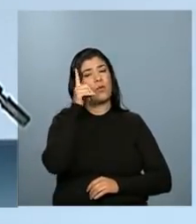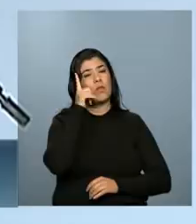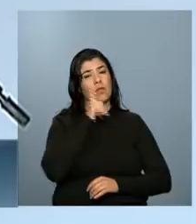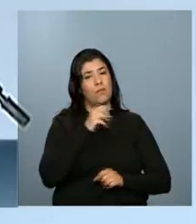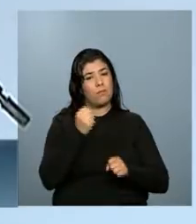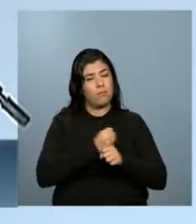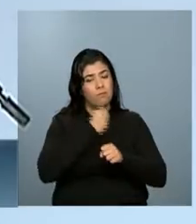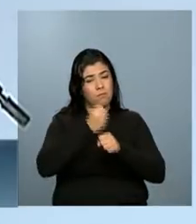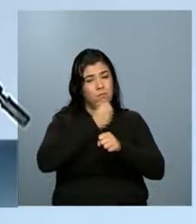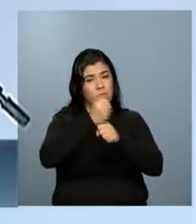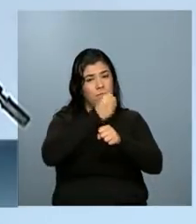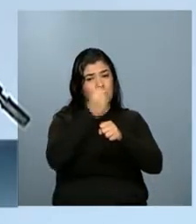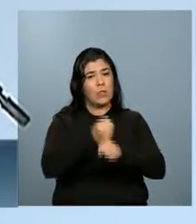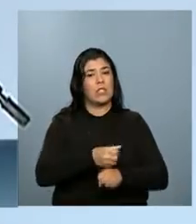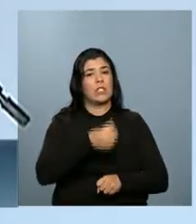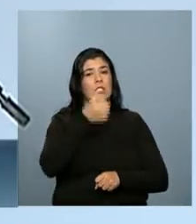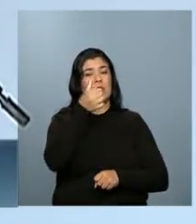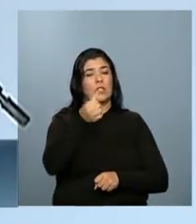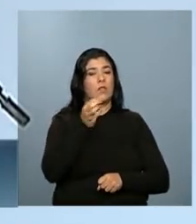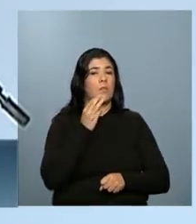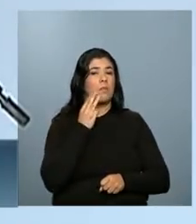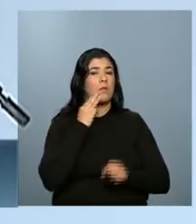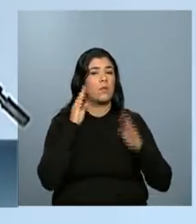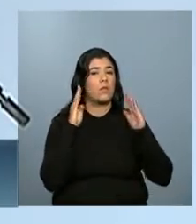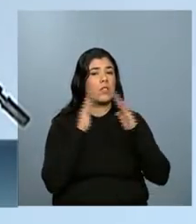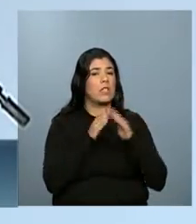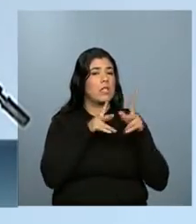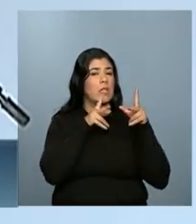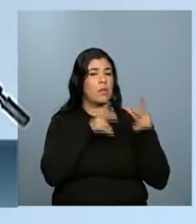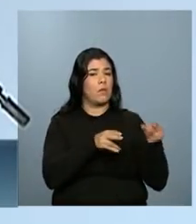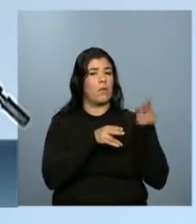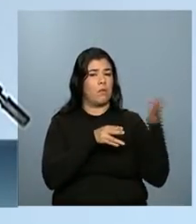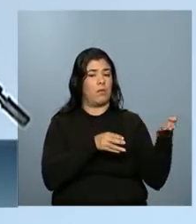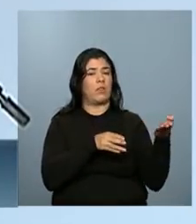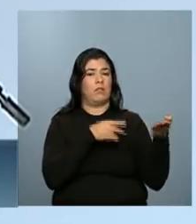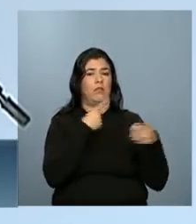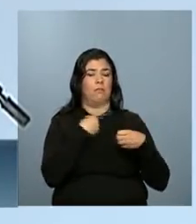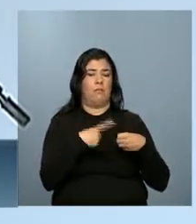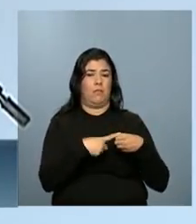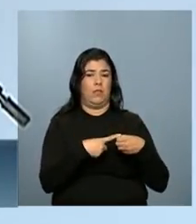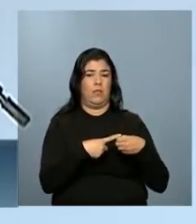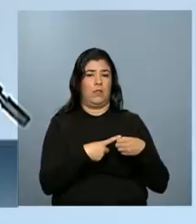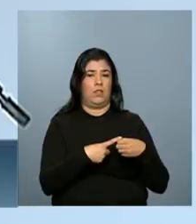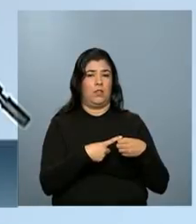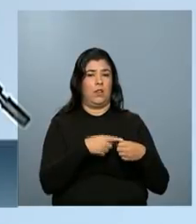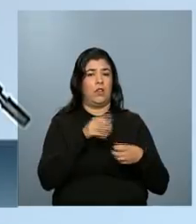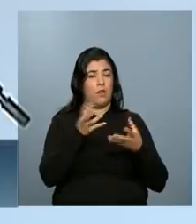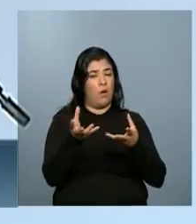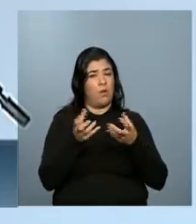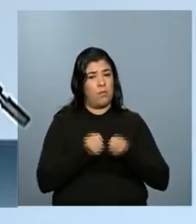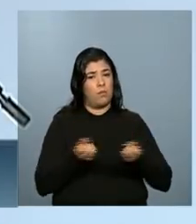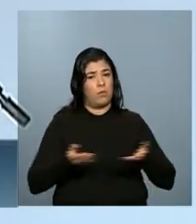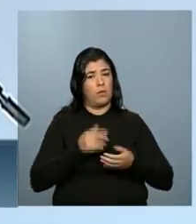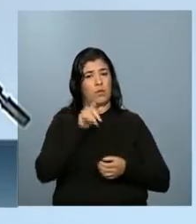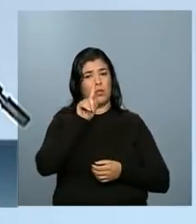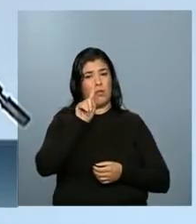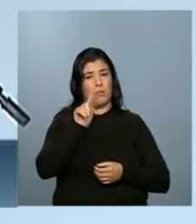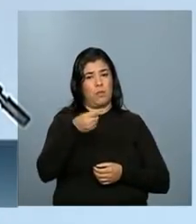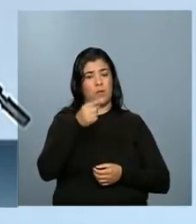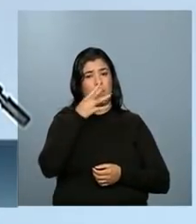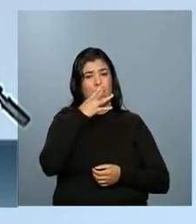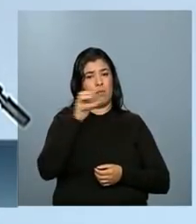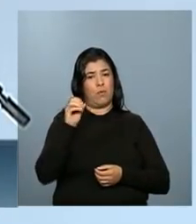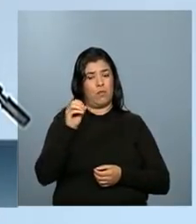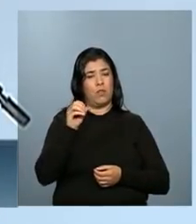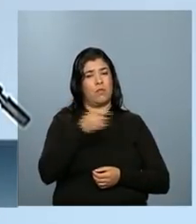milhões e 700 mil moradias iguais a essas 1.400 que vocês estão recebendo. Vocês